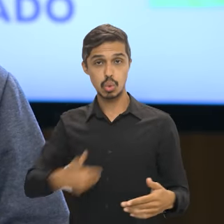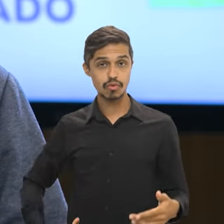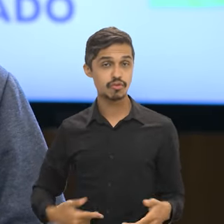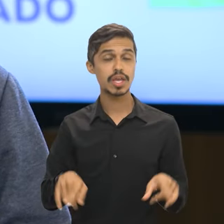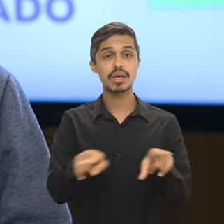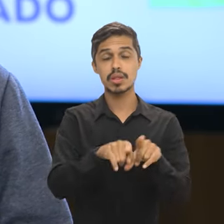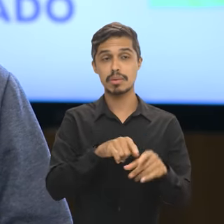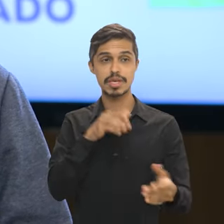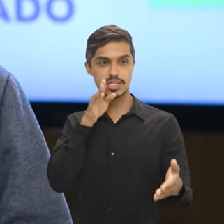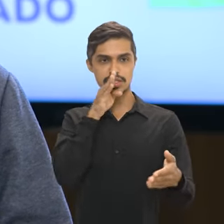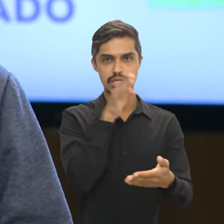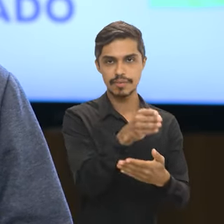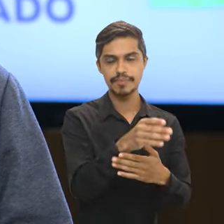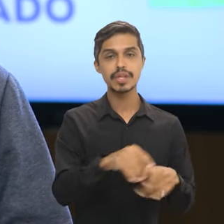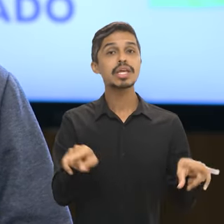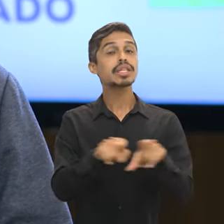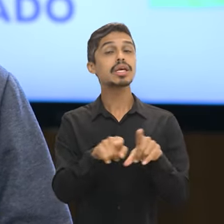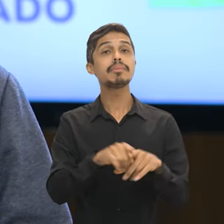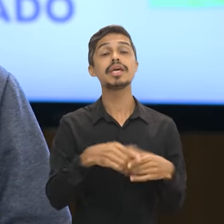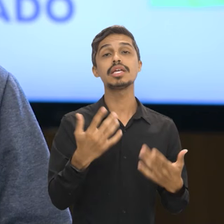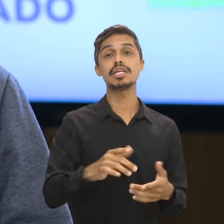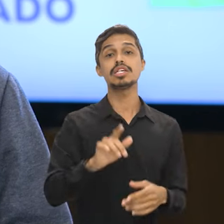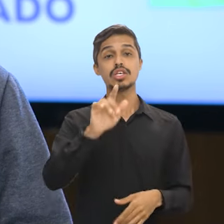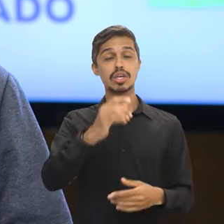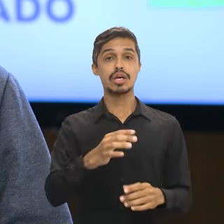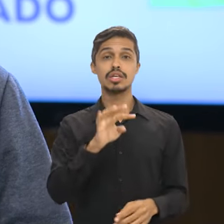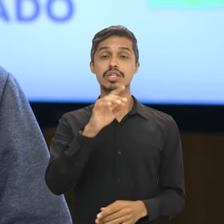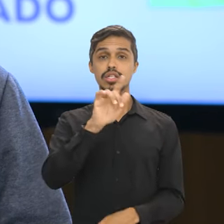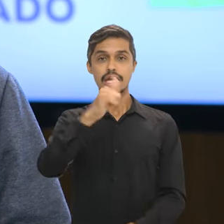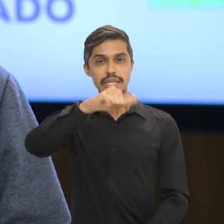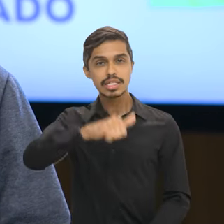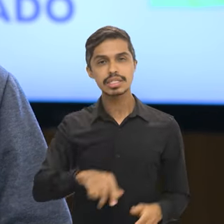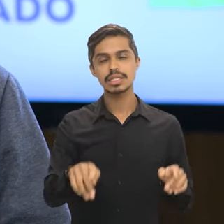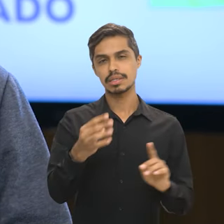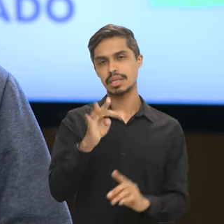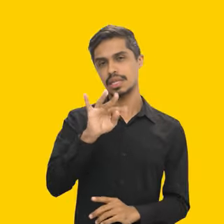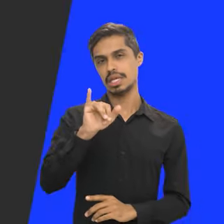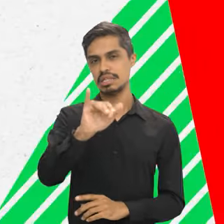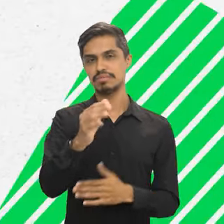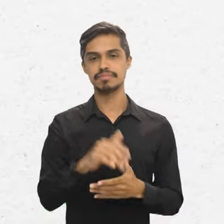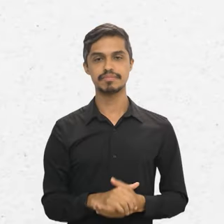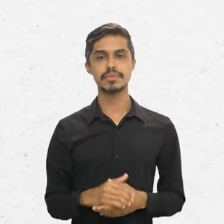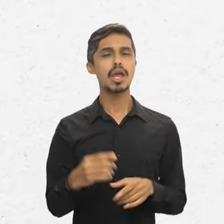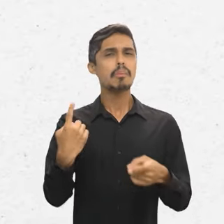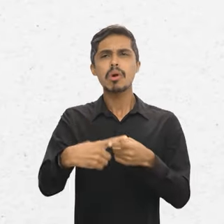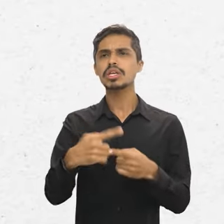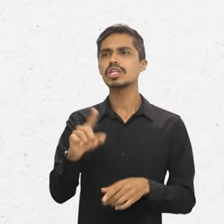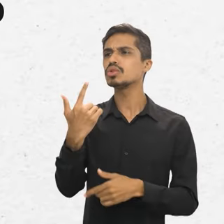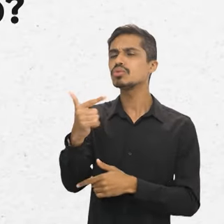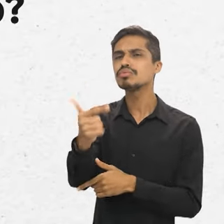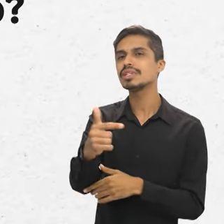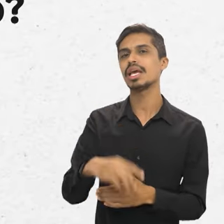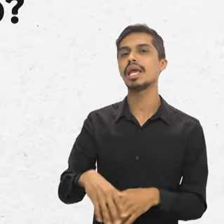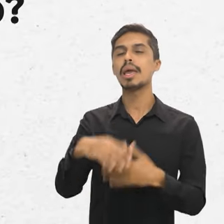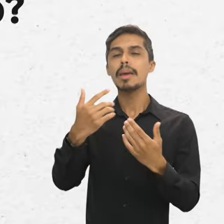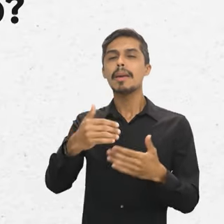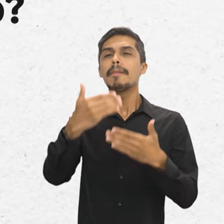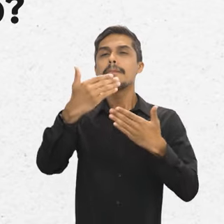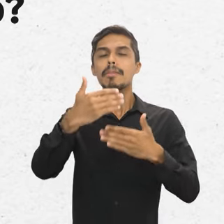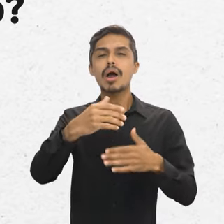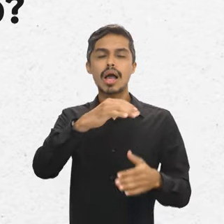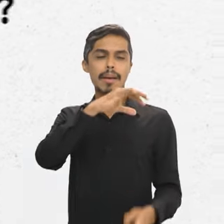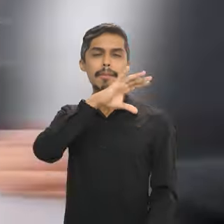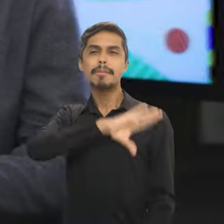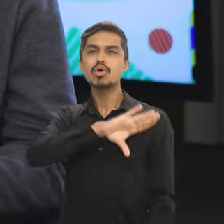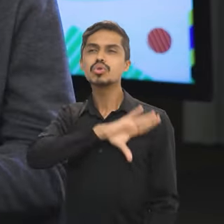governamental e também os analistas em tecnologia da informação. Por que não tem prova de português no certame